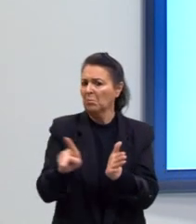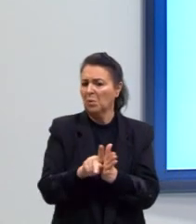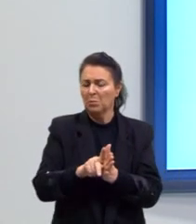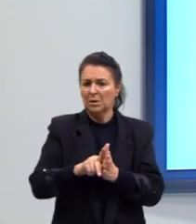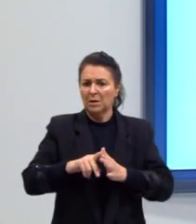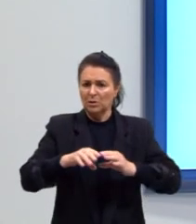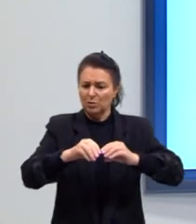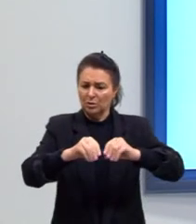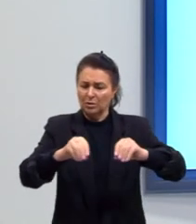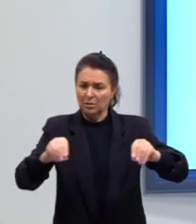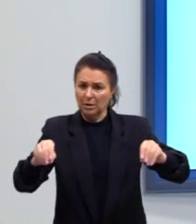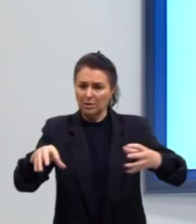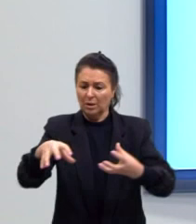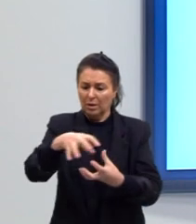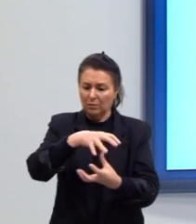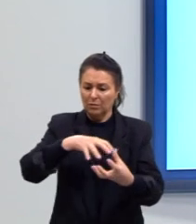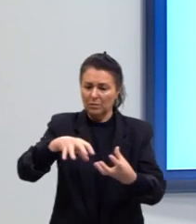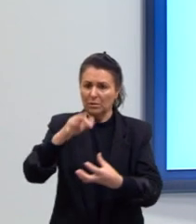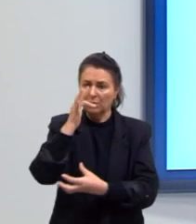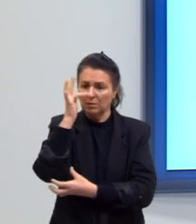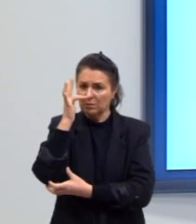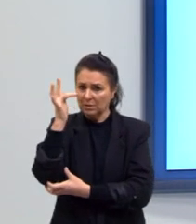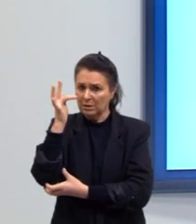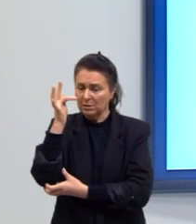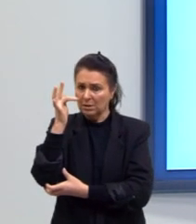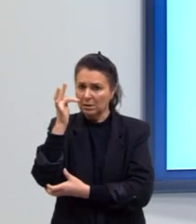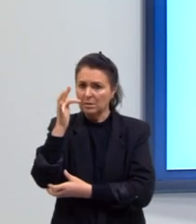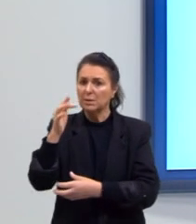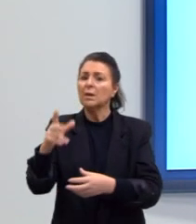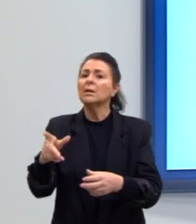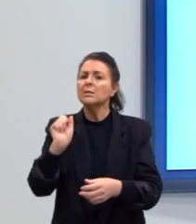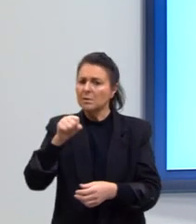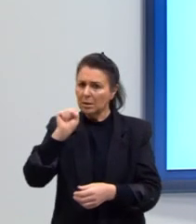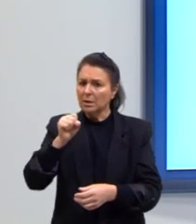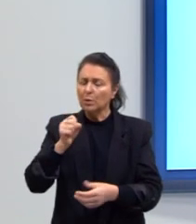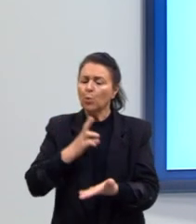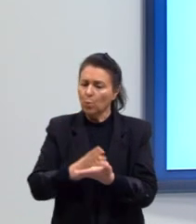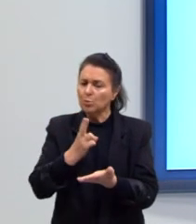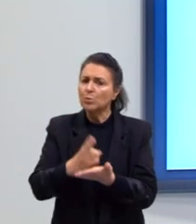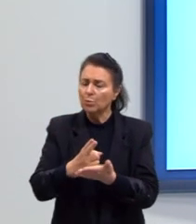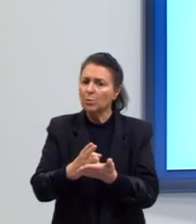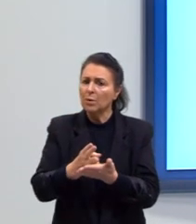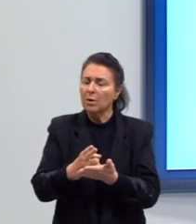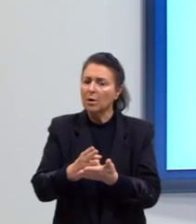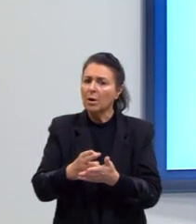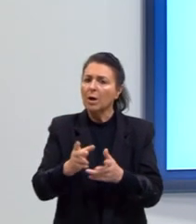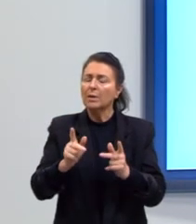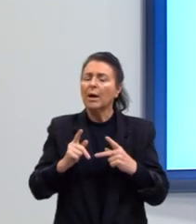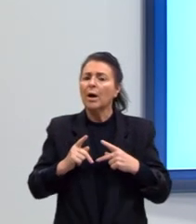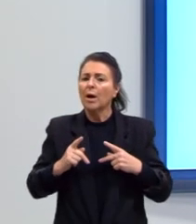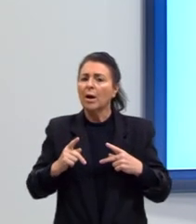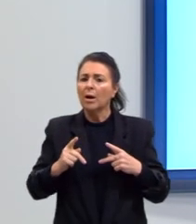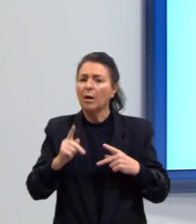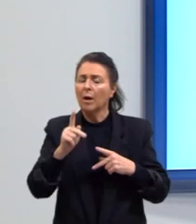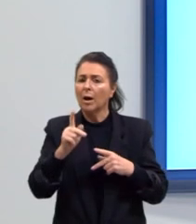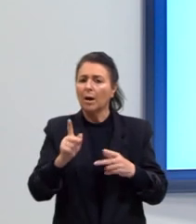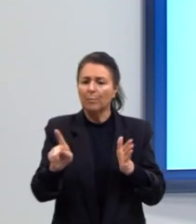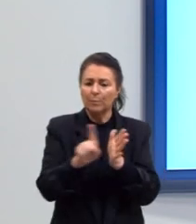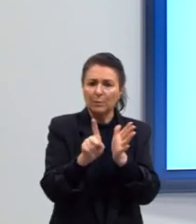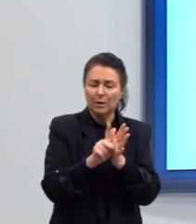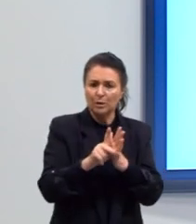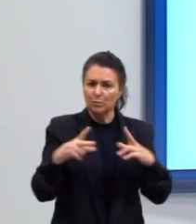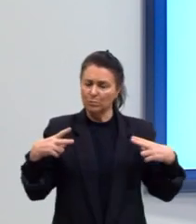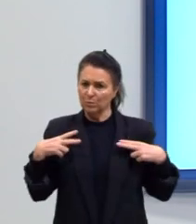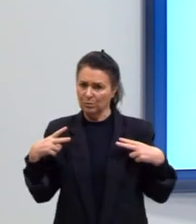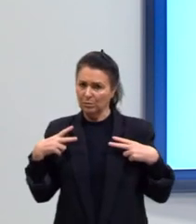e a Revolução Francesa, inclusive, ela estabelece a propriedade privada. Antes, a propriedade comunal era mais comum. Então, não é essa a